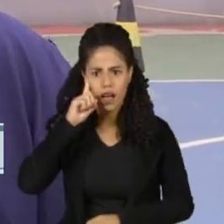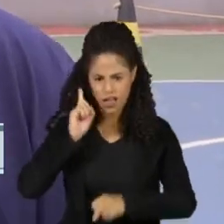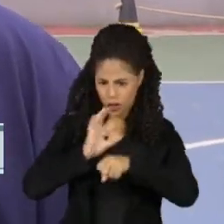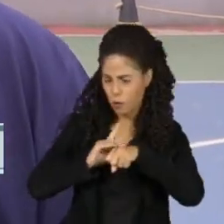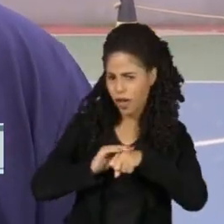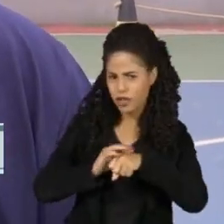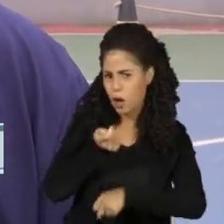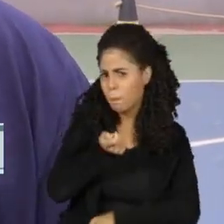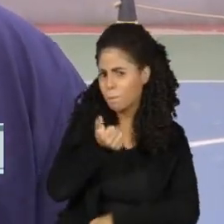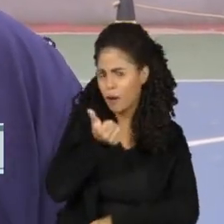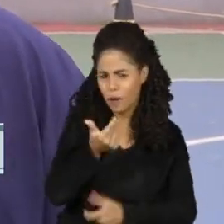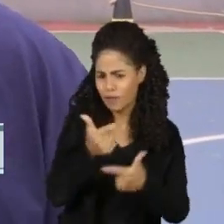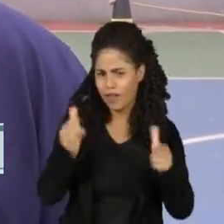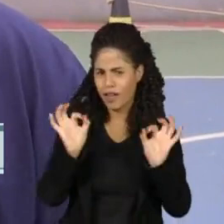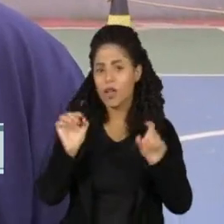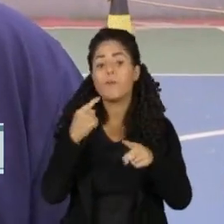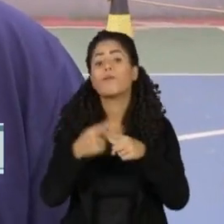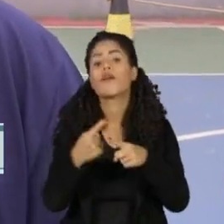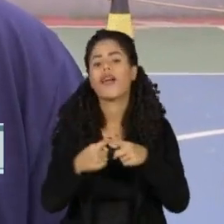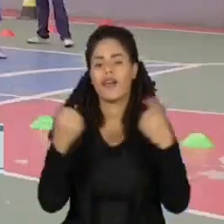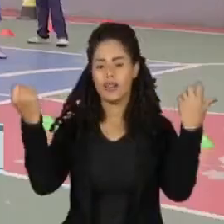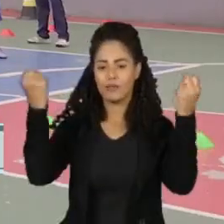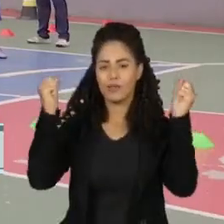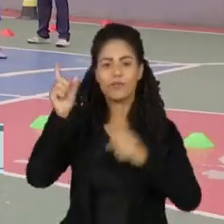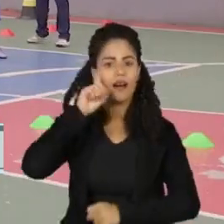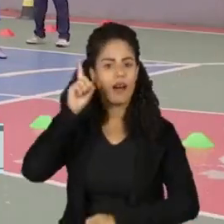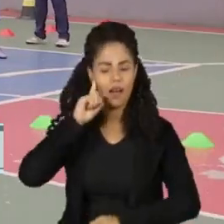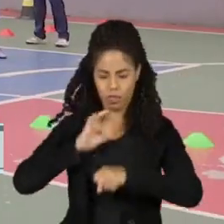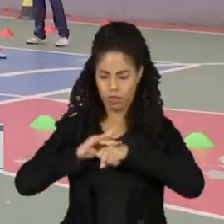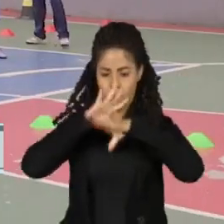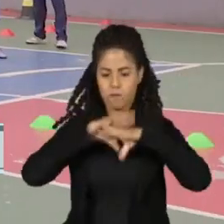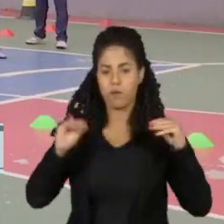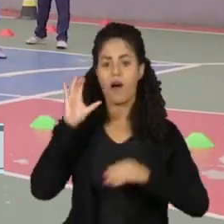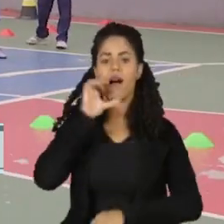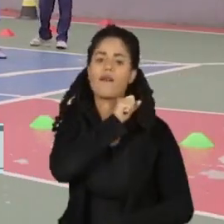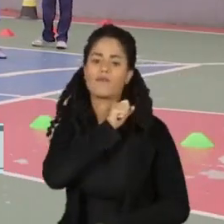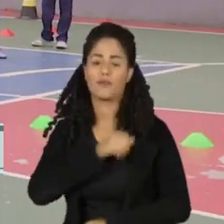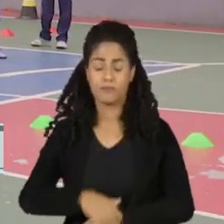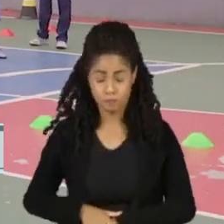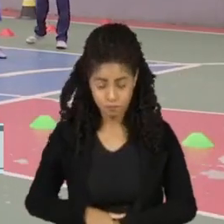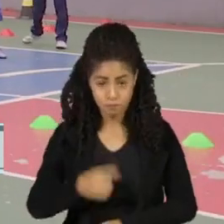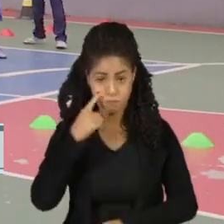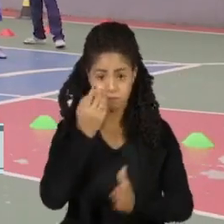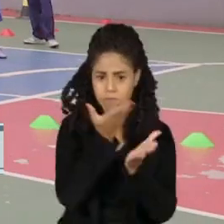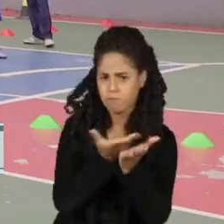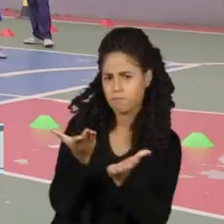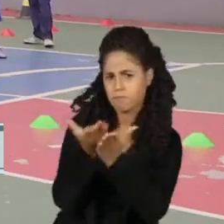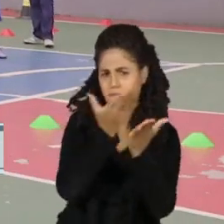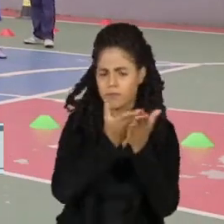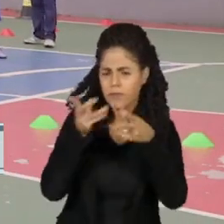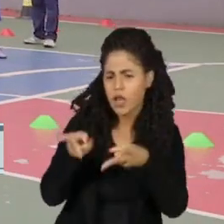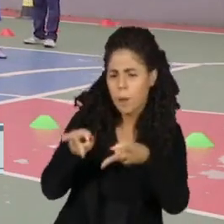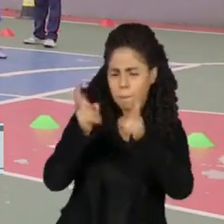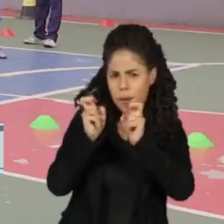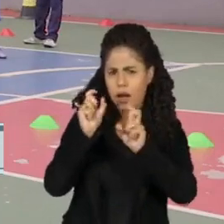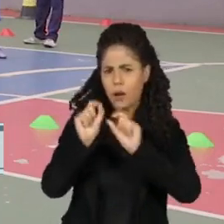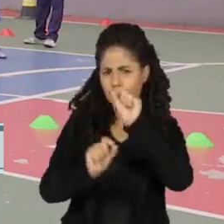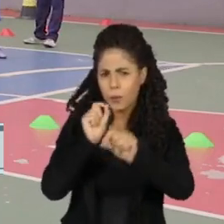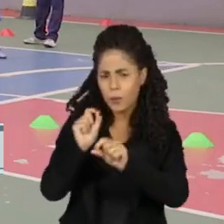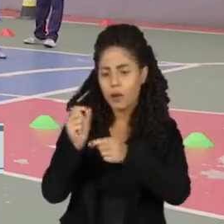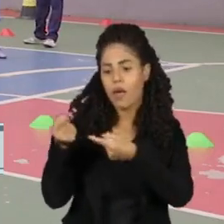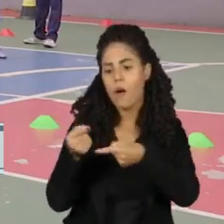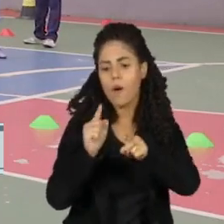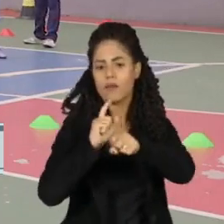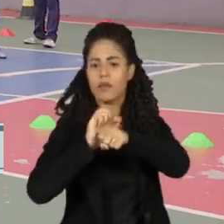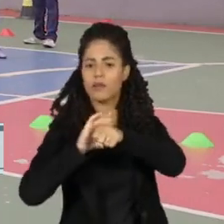E se fica, ela sara muito mais rápido. Um estudo recente reforça essa percepção sobre a proteção contra